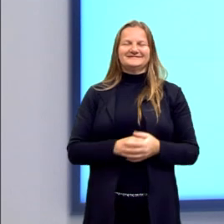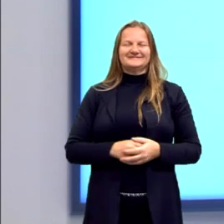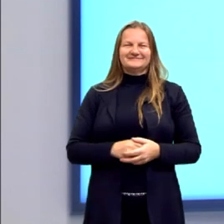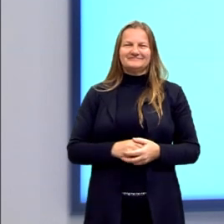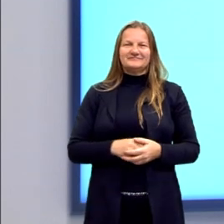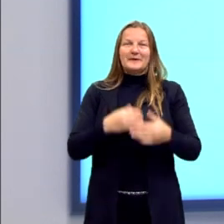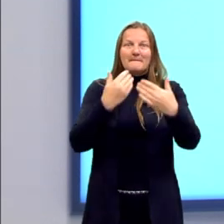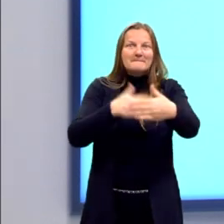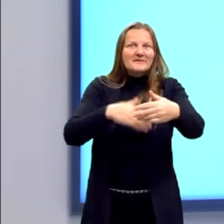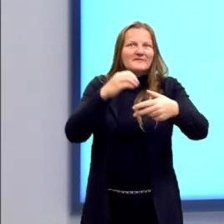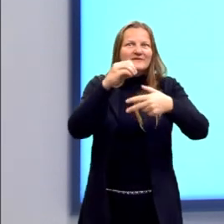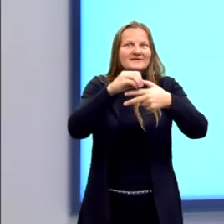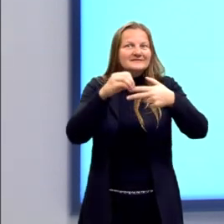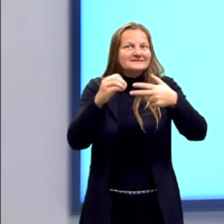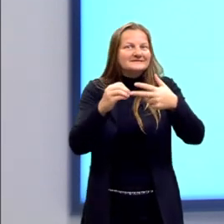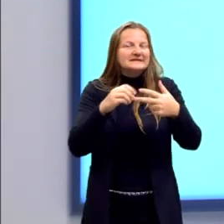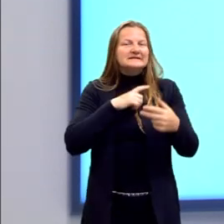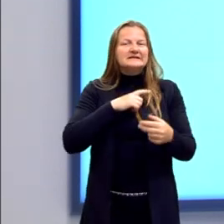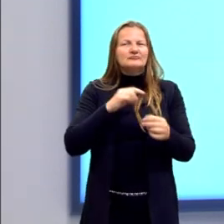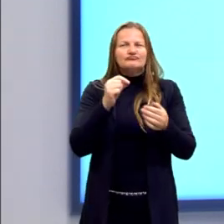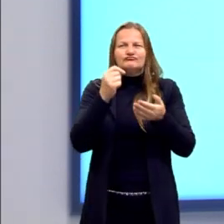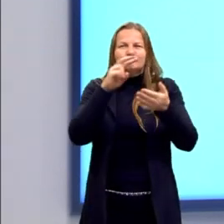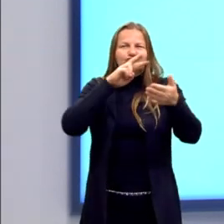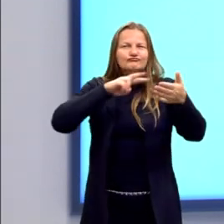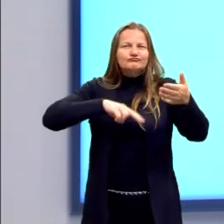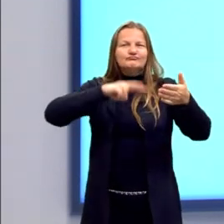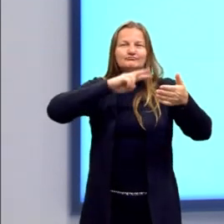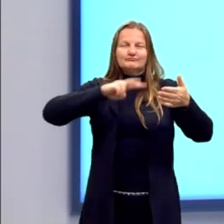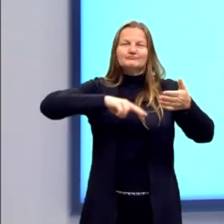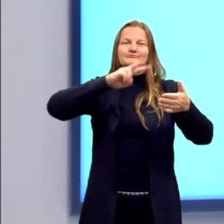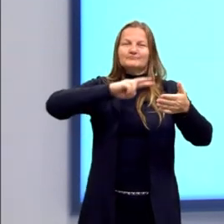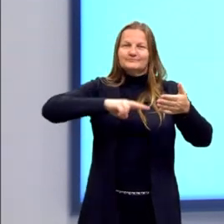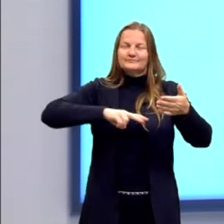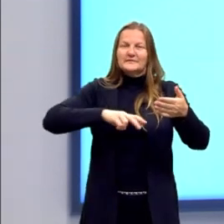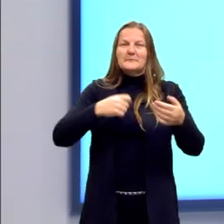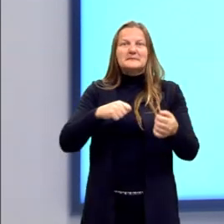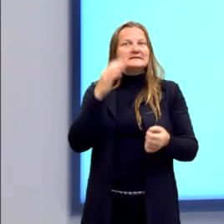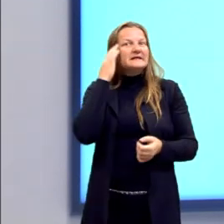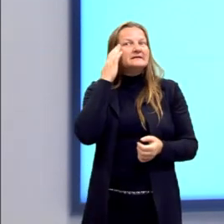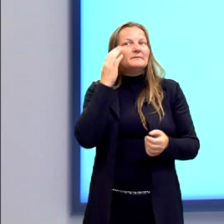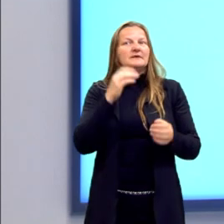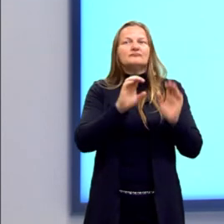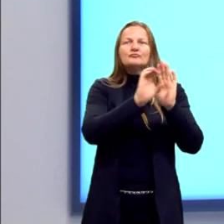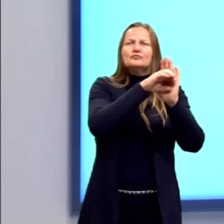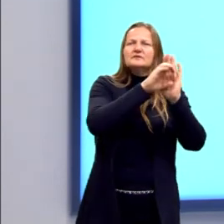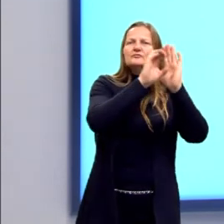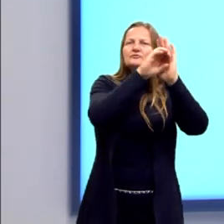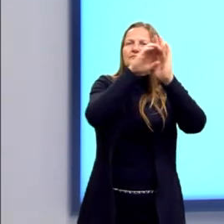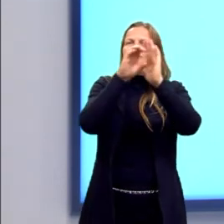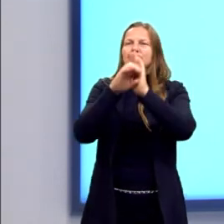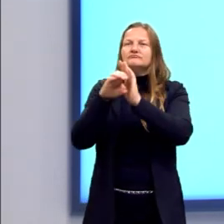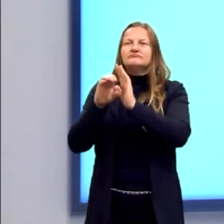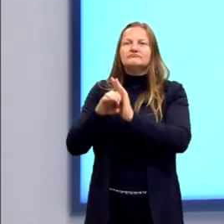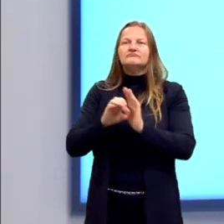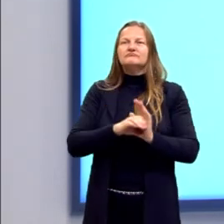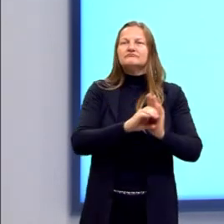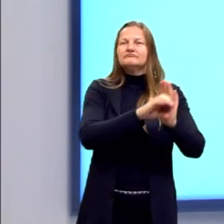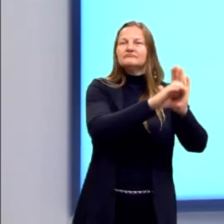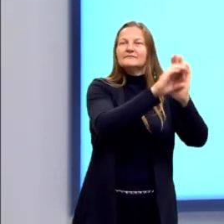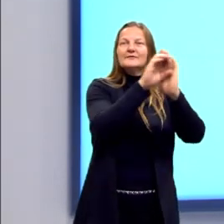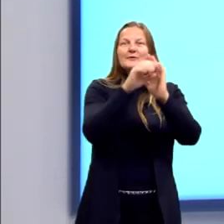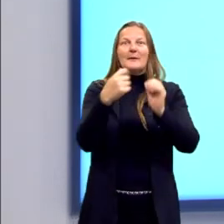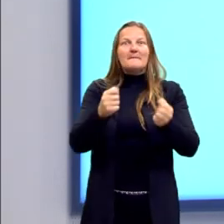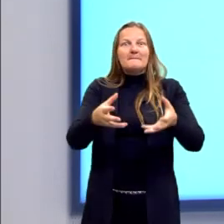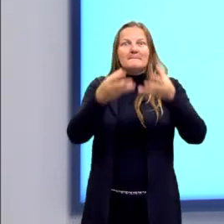na prova do Enem, vai ter uma situação, vai ter vários desses termos. E aí, se a pessoa não